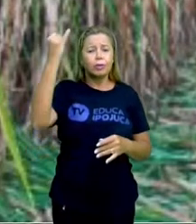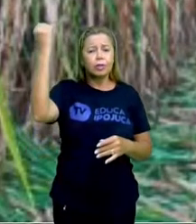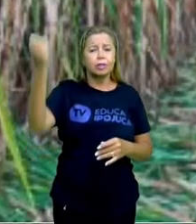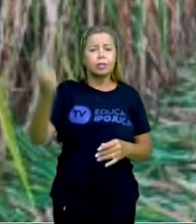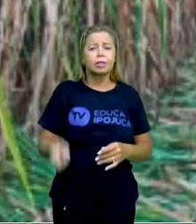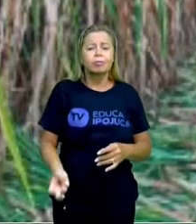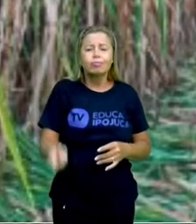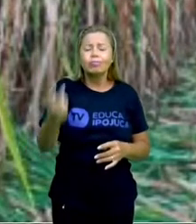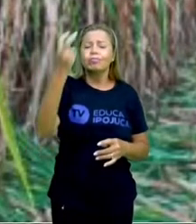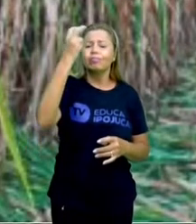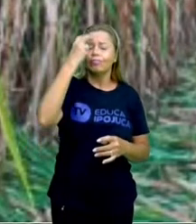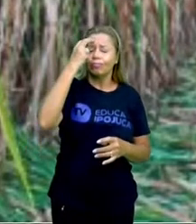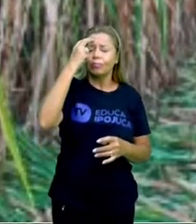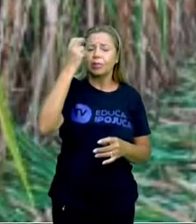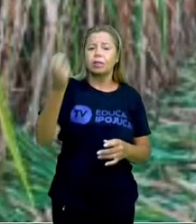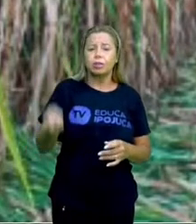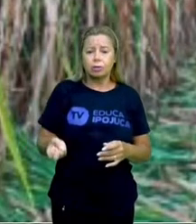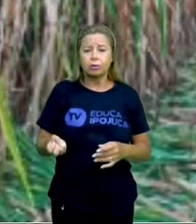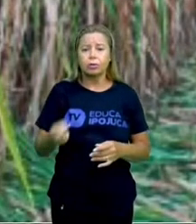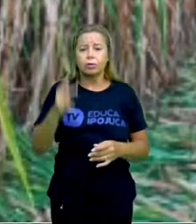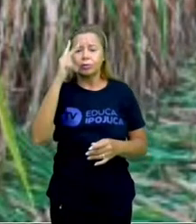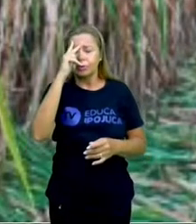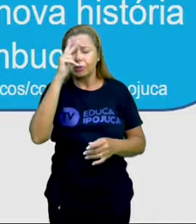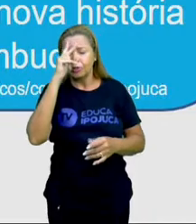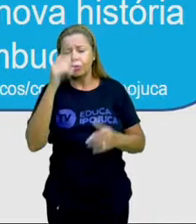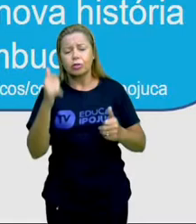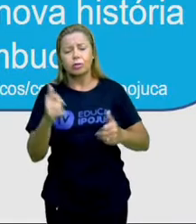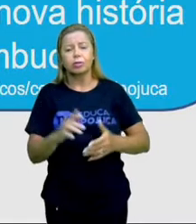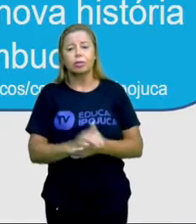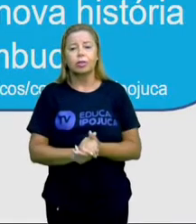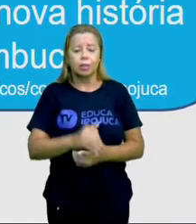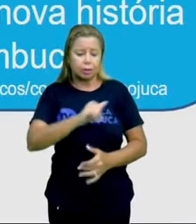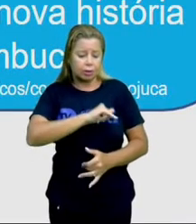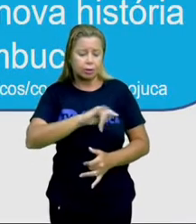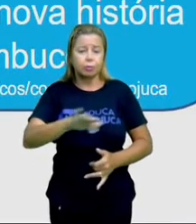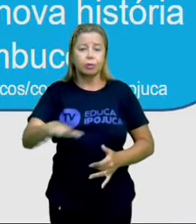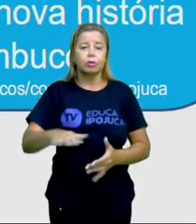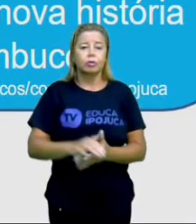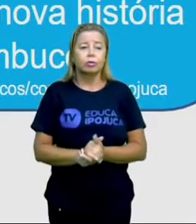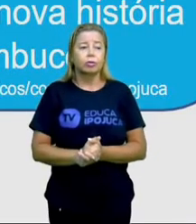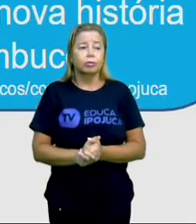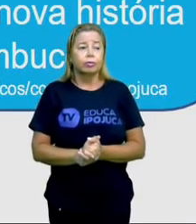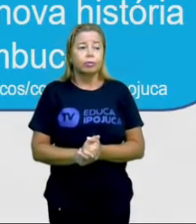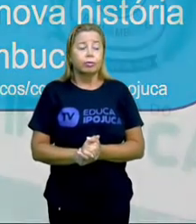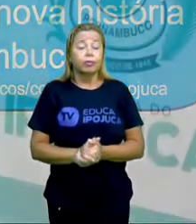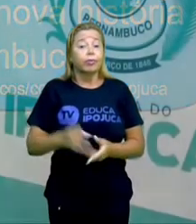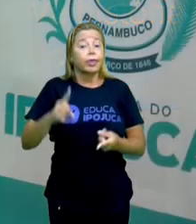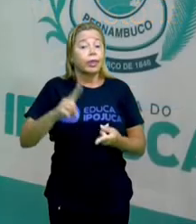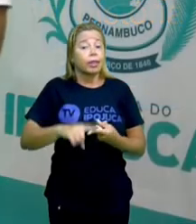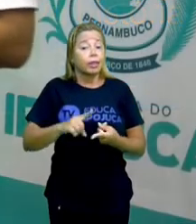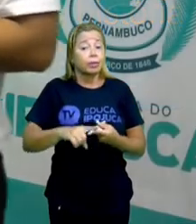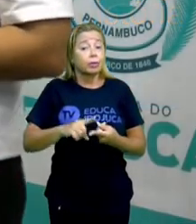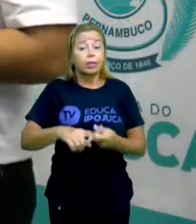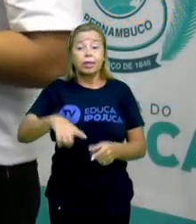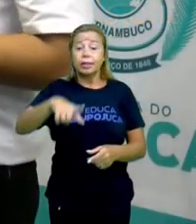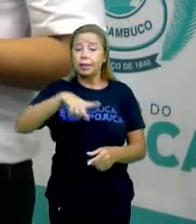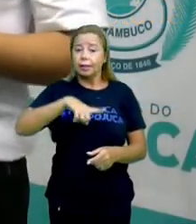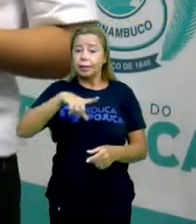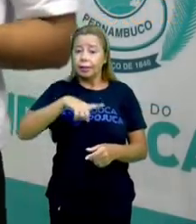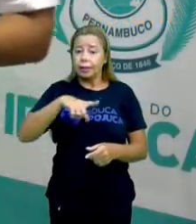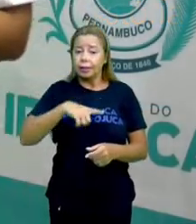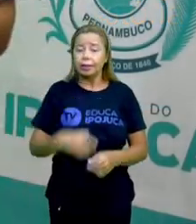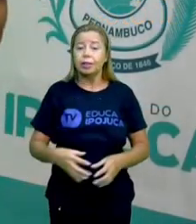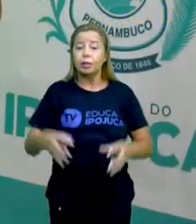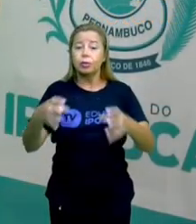também para a nossa constituição da história do Ipojuca. Dentro também do Ipojuca, temos o nosso